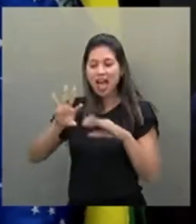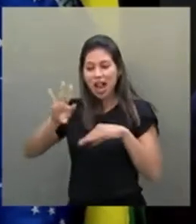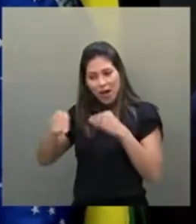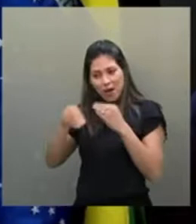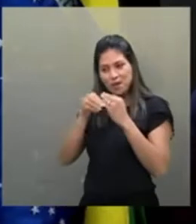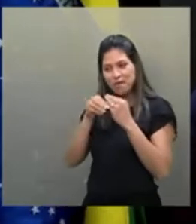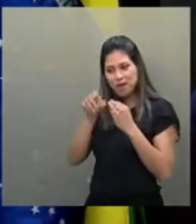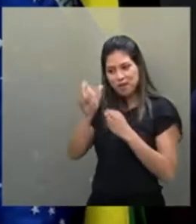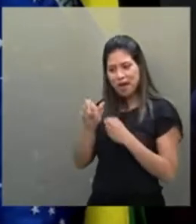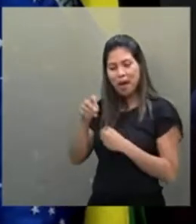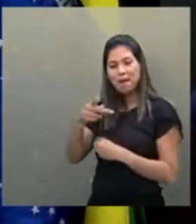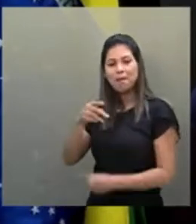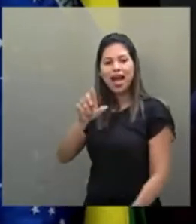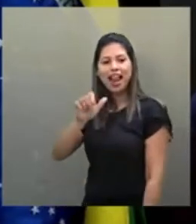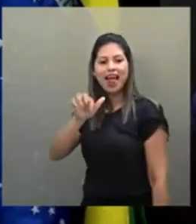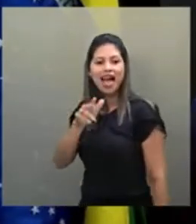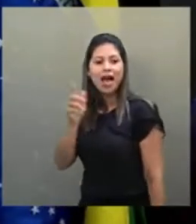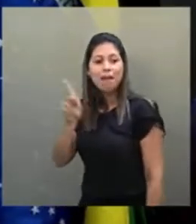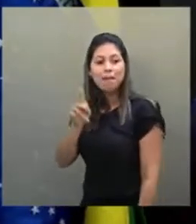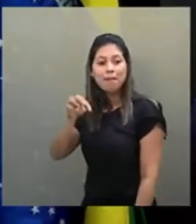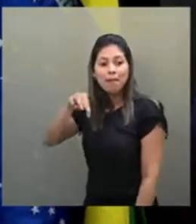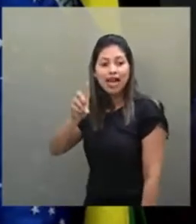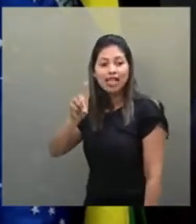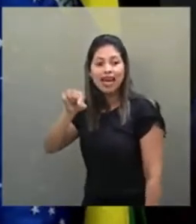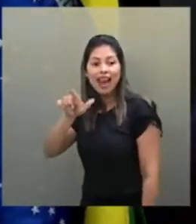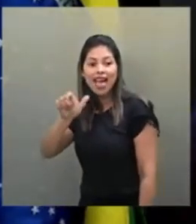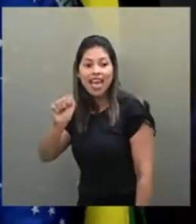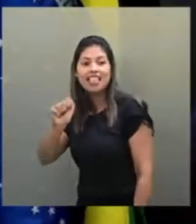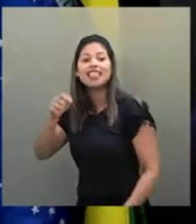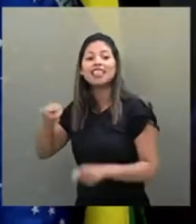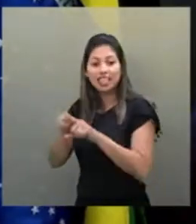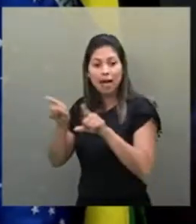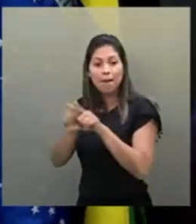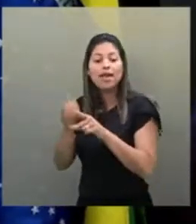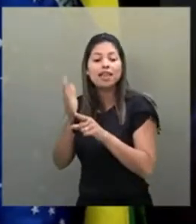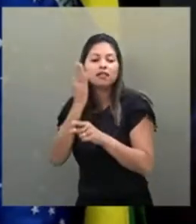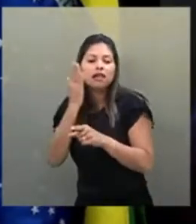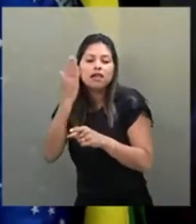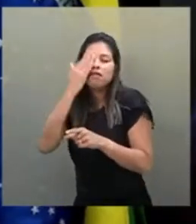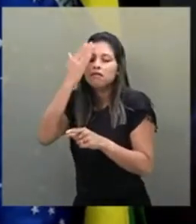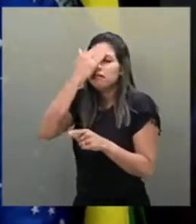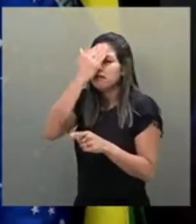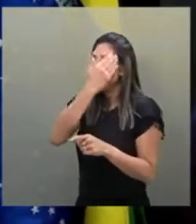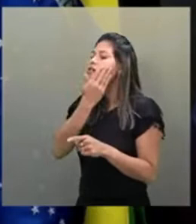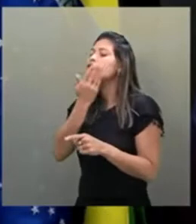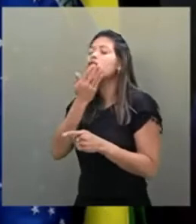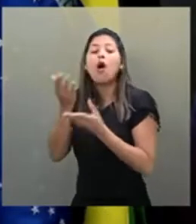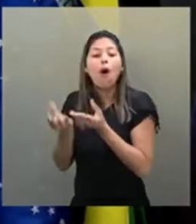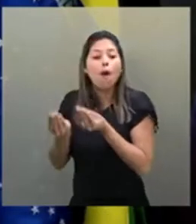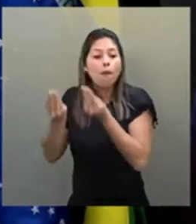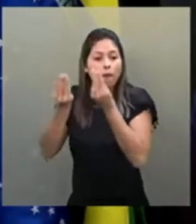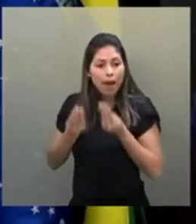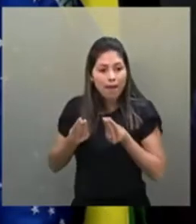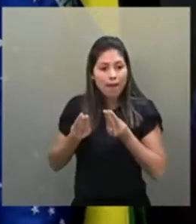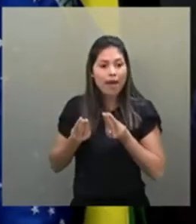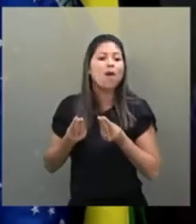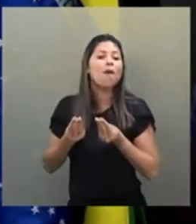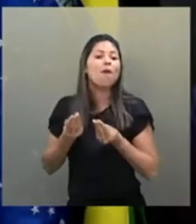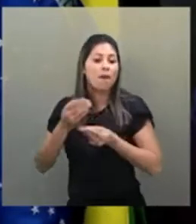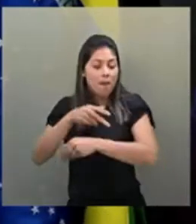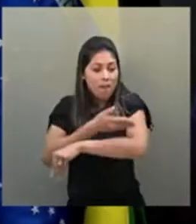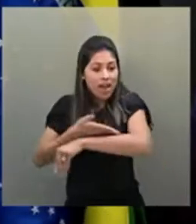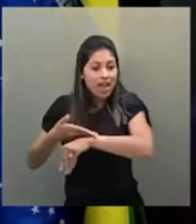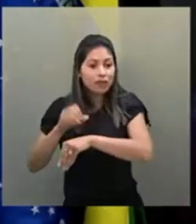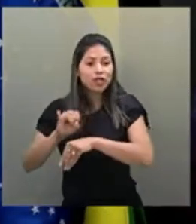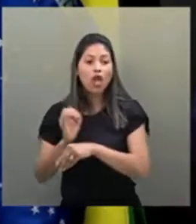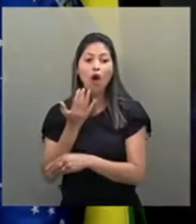Azenayde, Madalena também enxugou as chagas de Cristo com o manto branco. É por isso que o rosa, de alguma